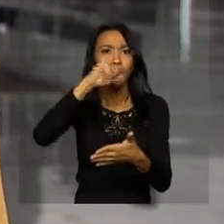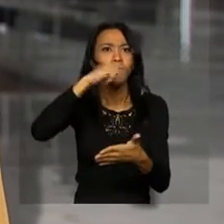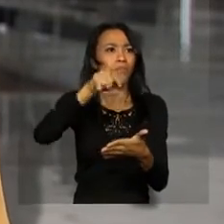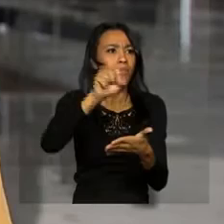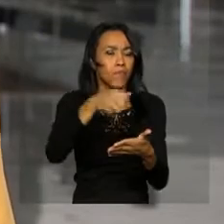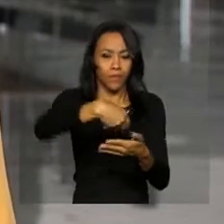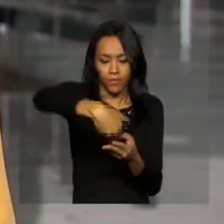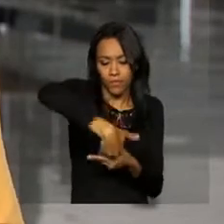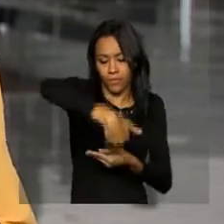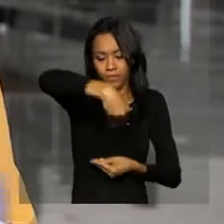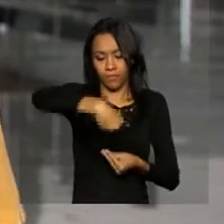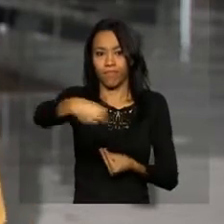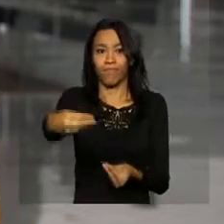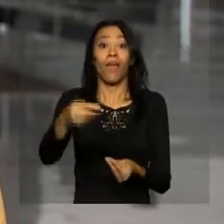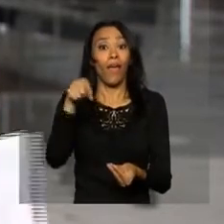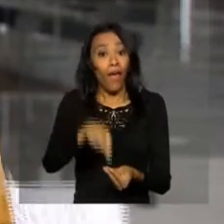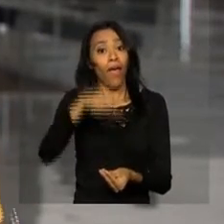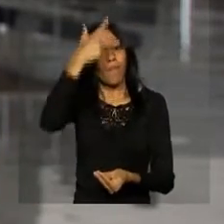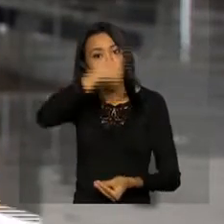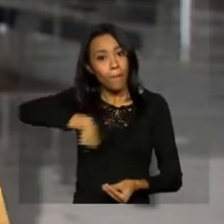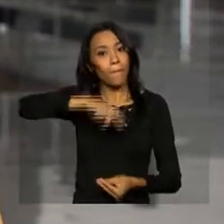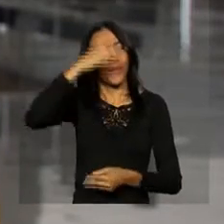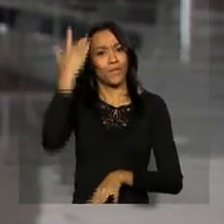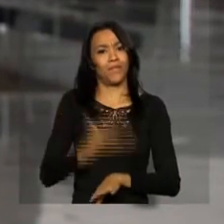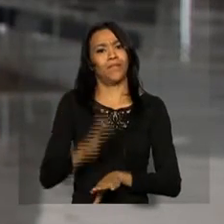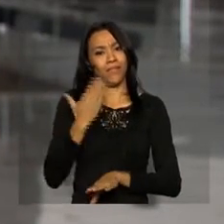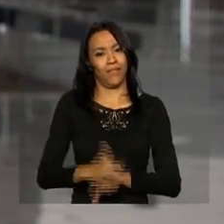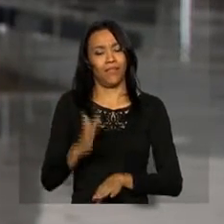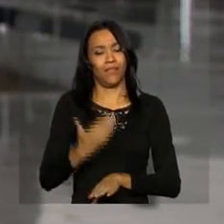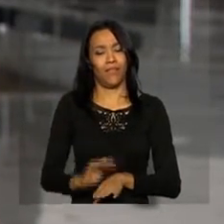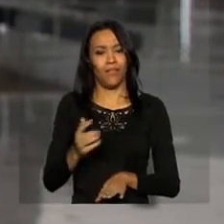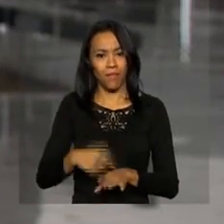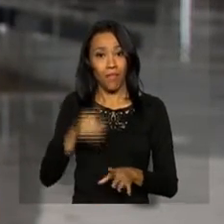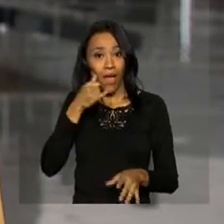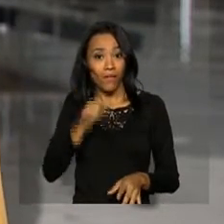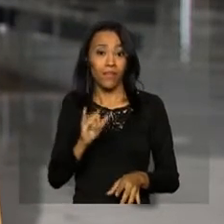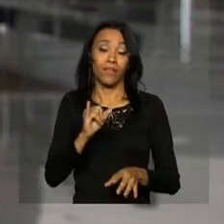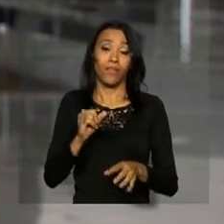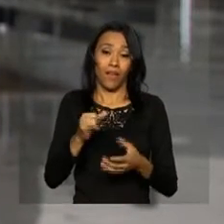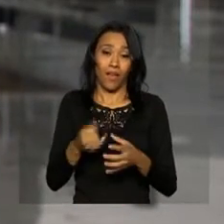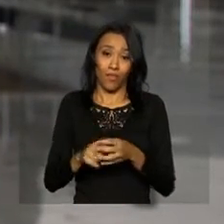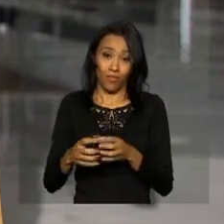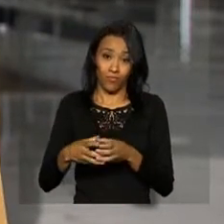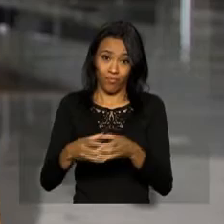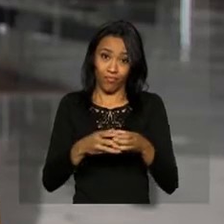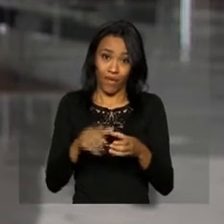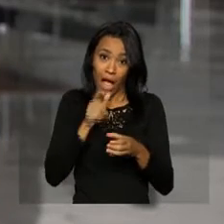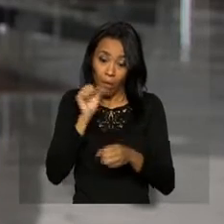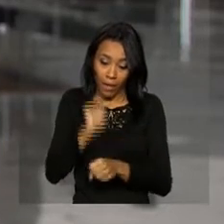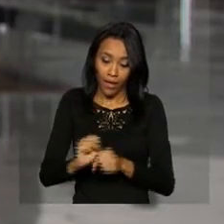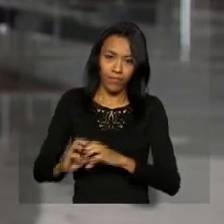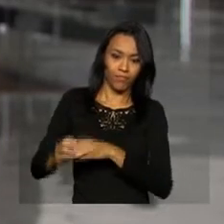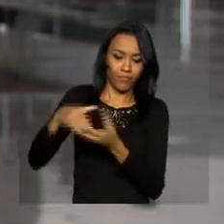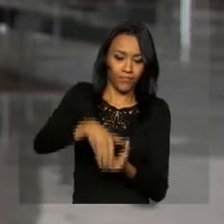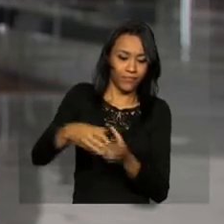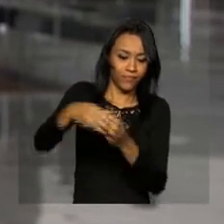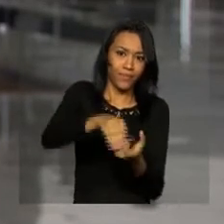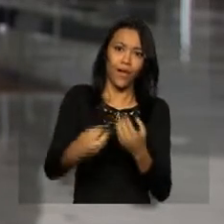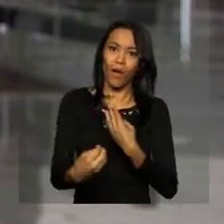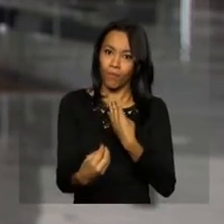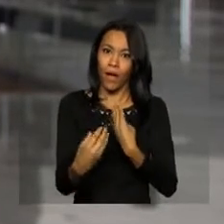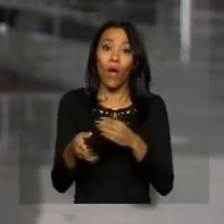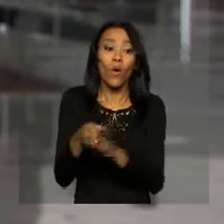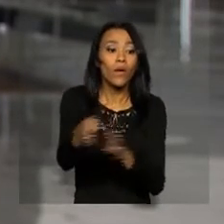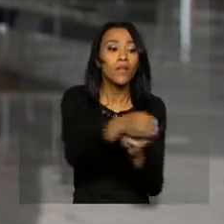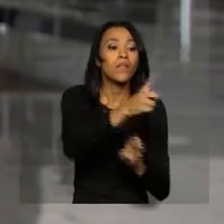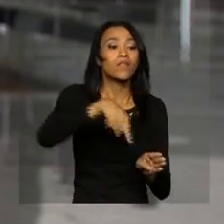identificar possíveis focos e situações que atraiam focos do mosquito Aedes aegypti. Mas, é bom ficar claro, o trabalho